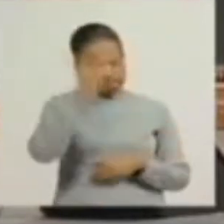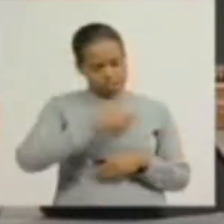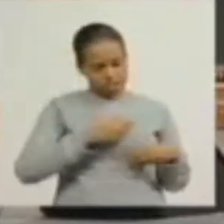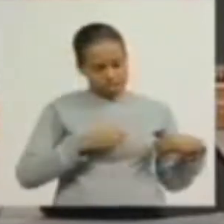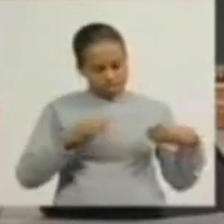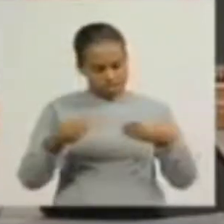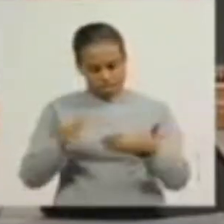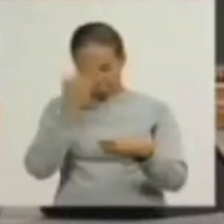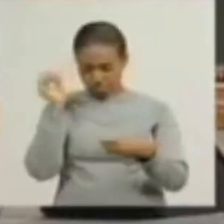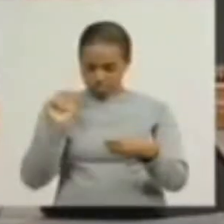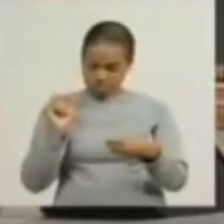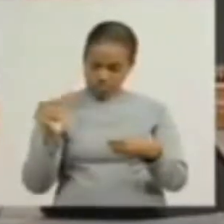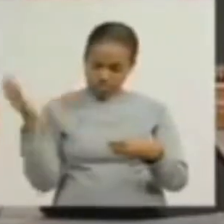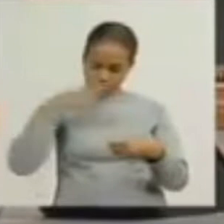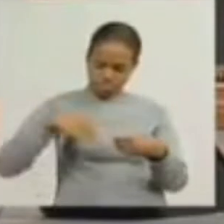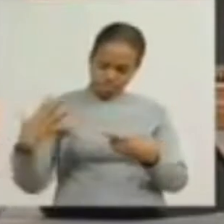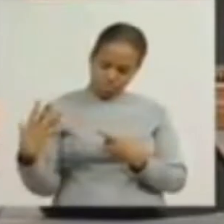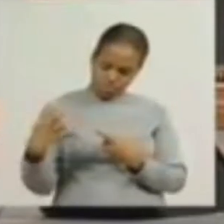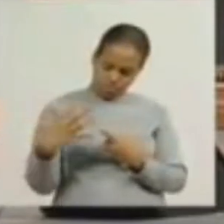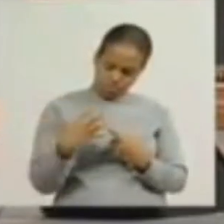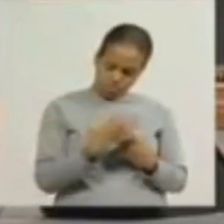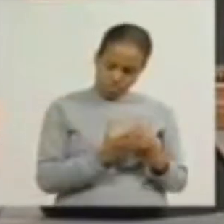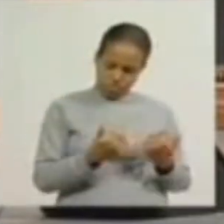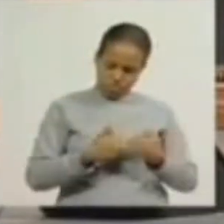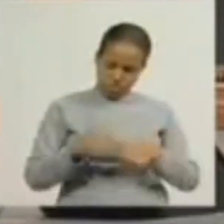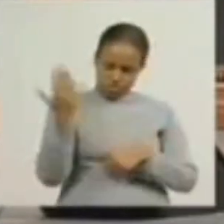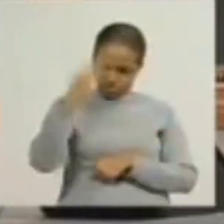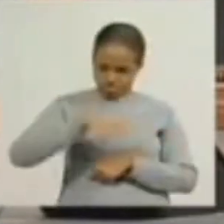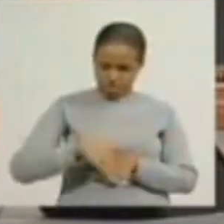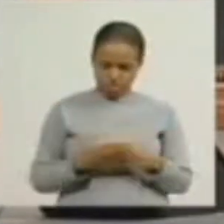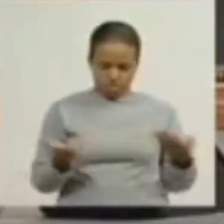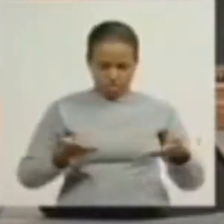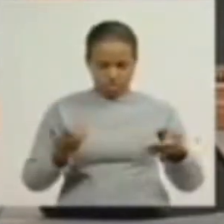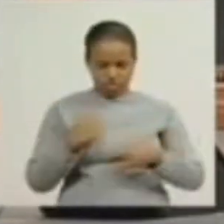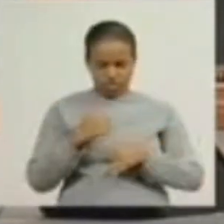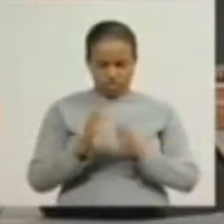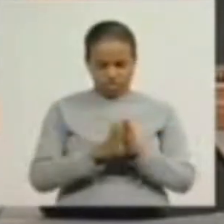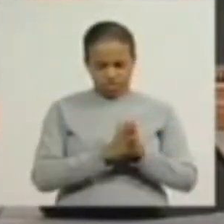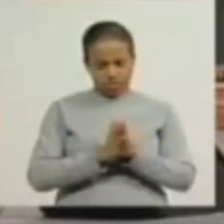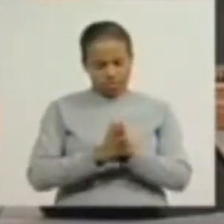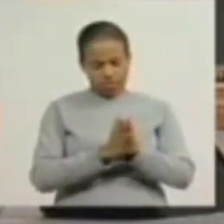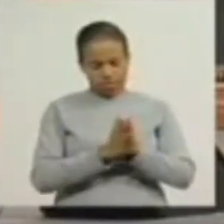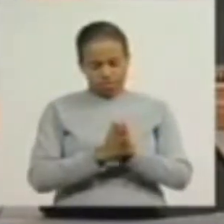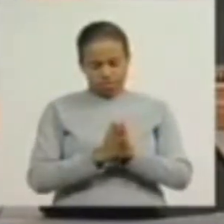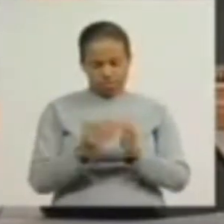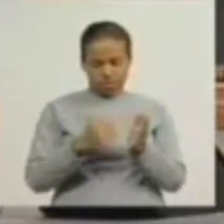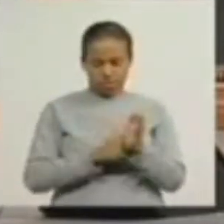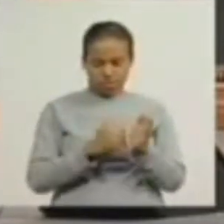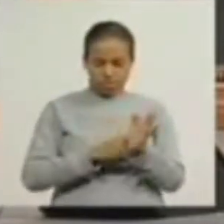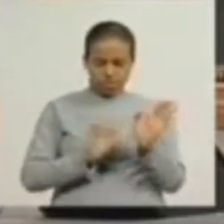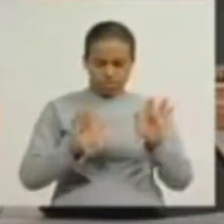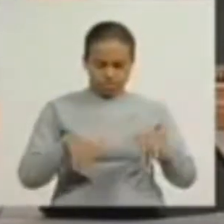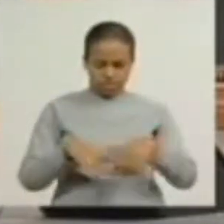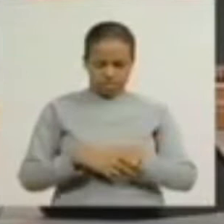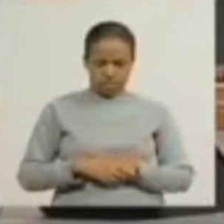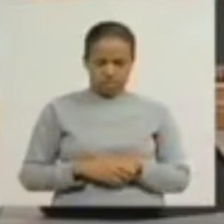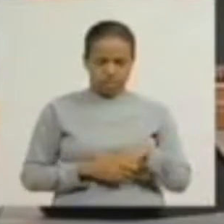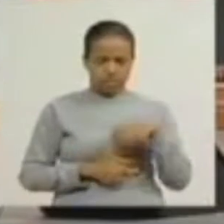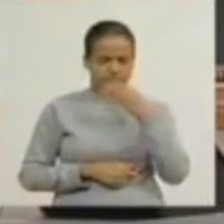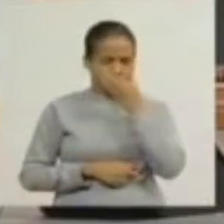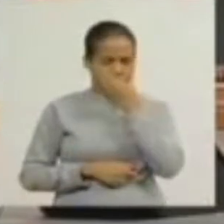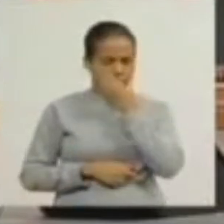está me maltratando e eu estou rezando Senhor, esse último mistério doloroso